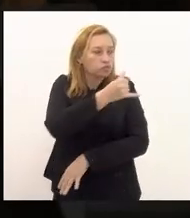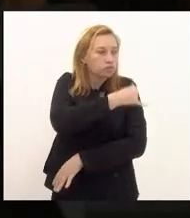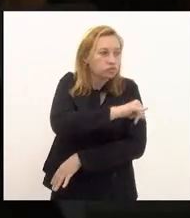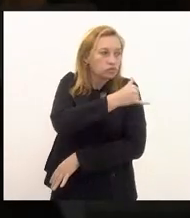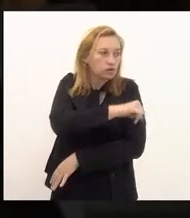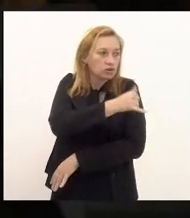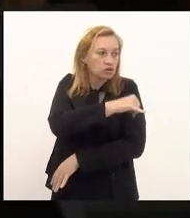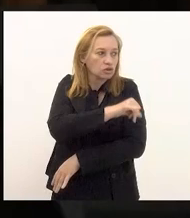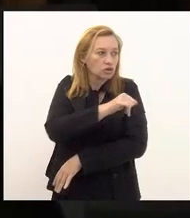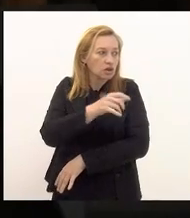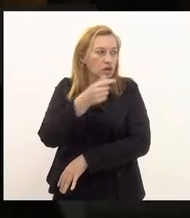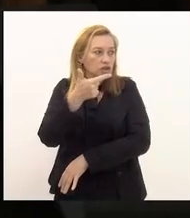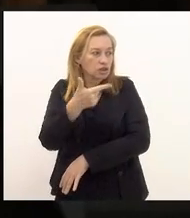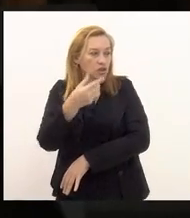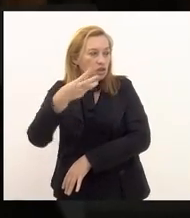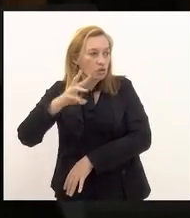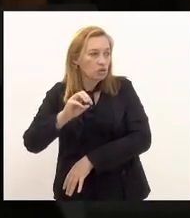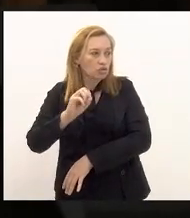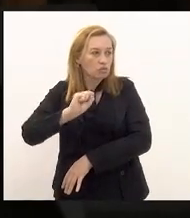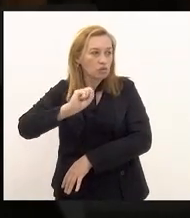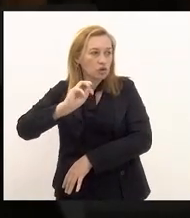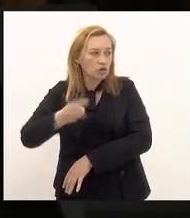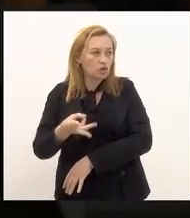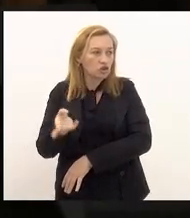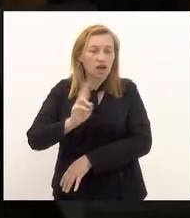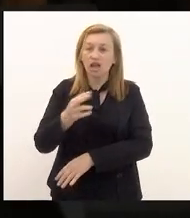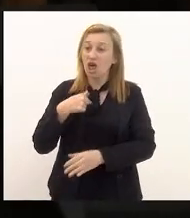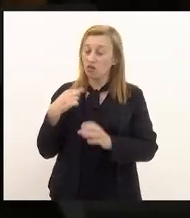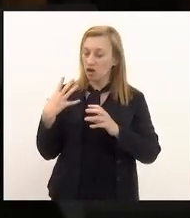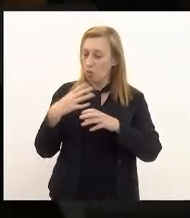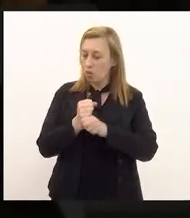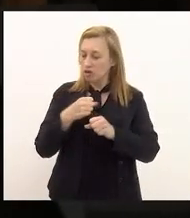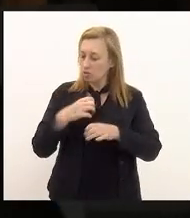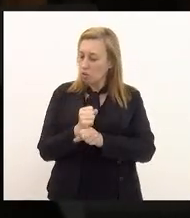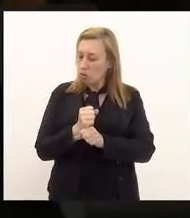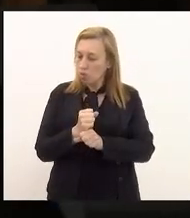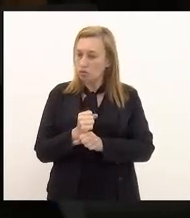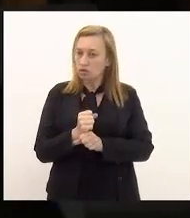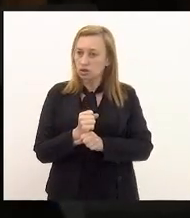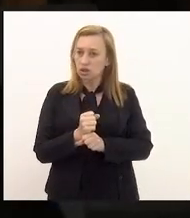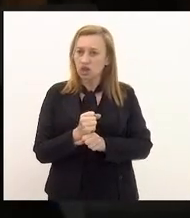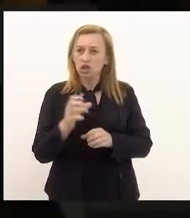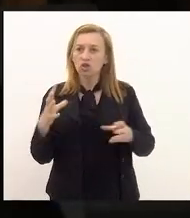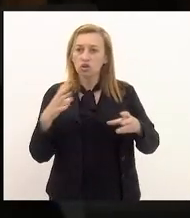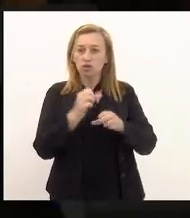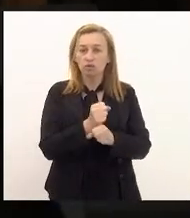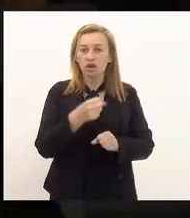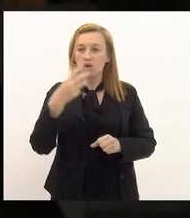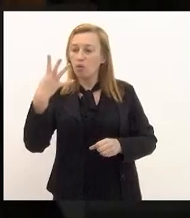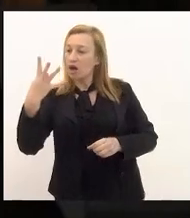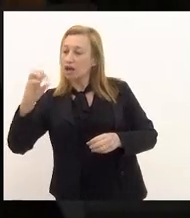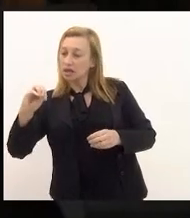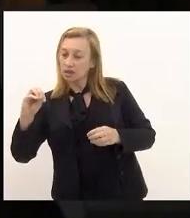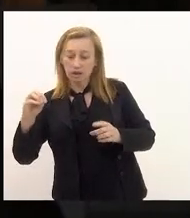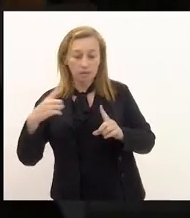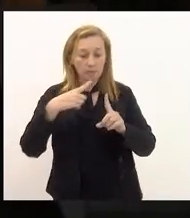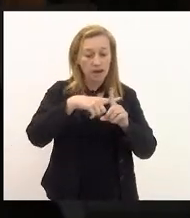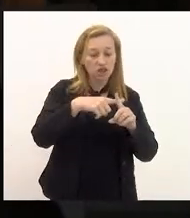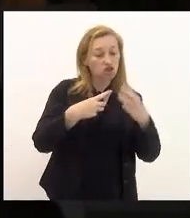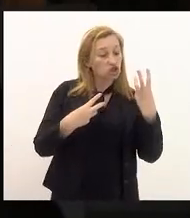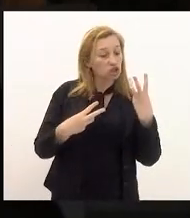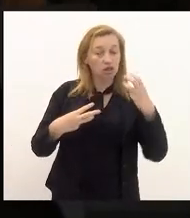38 bilhões de reais eu fiquei fazendo uma conta de padaria deputada Marta Rocha somei 40 com 38 eu consigo fazer essa conta